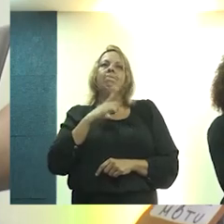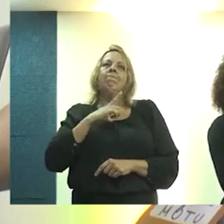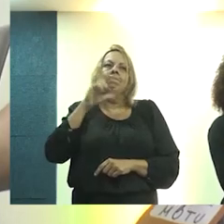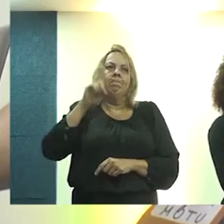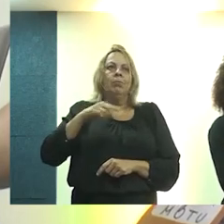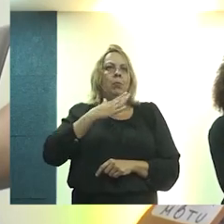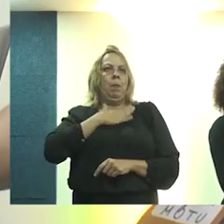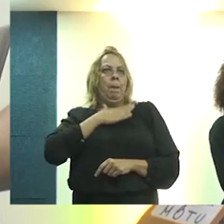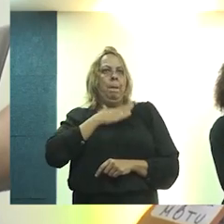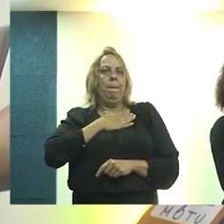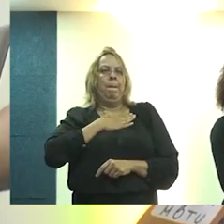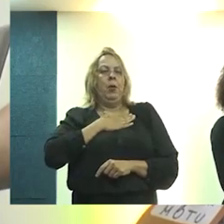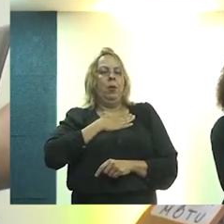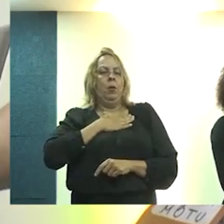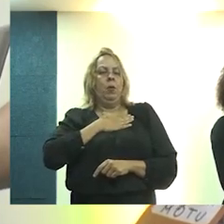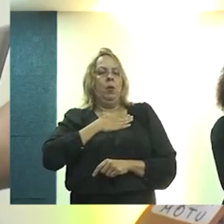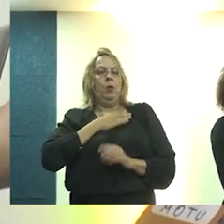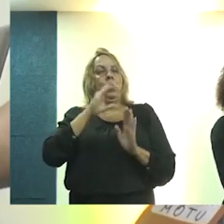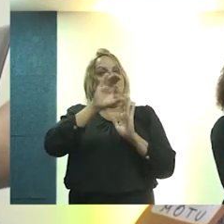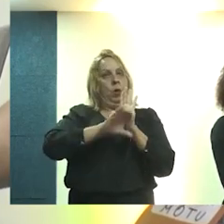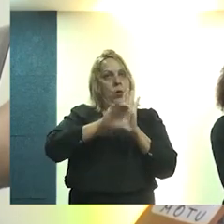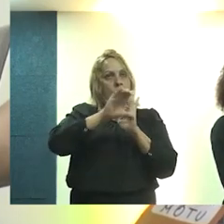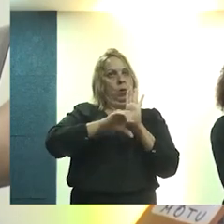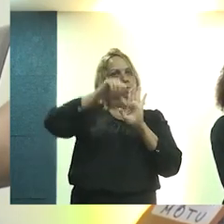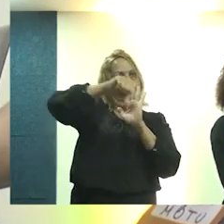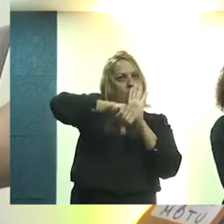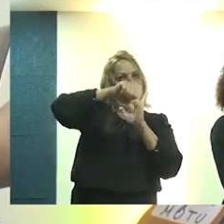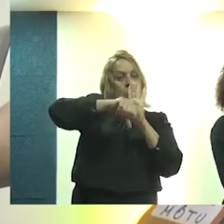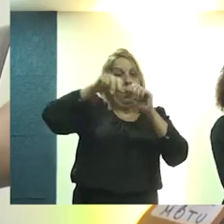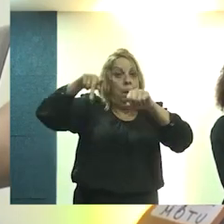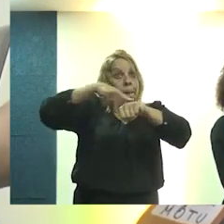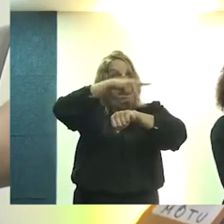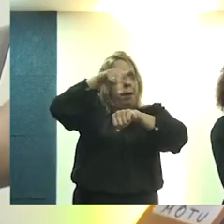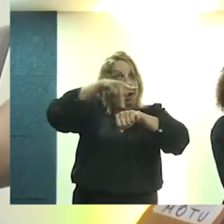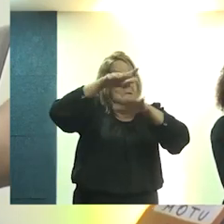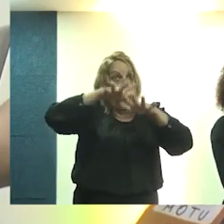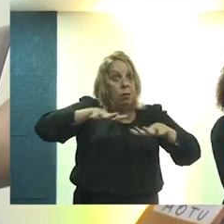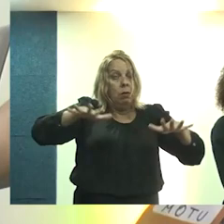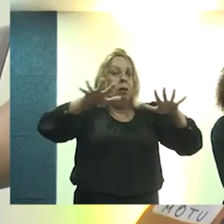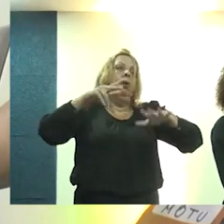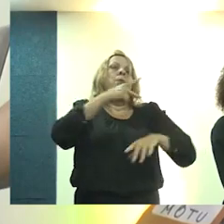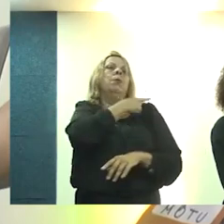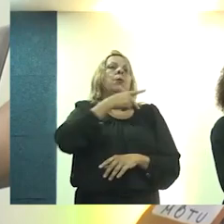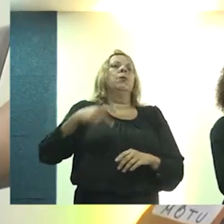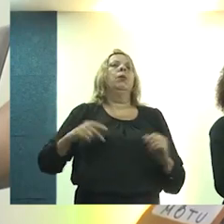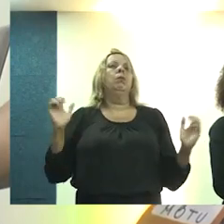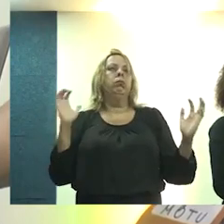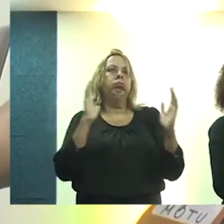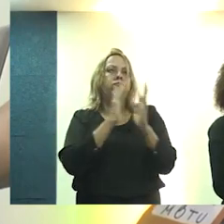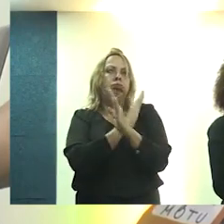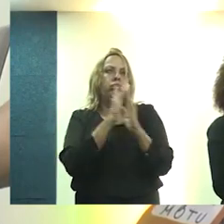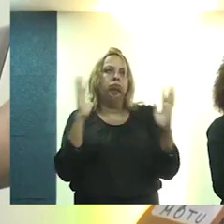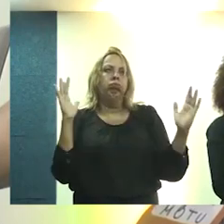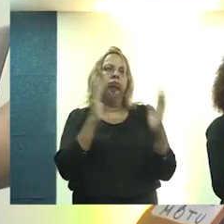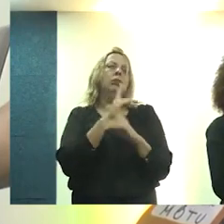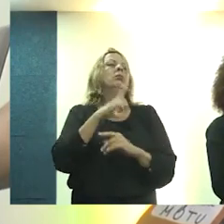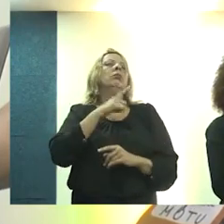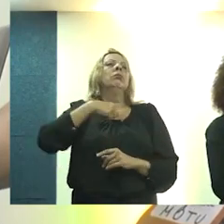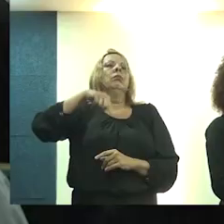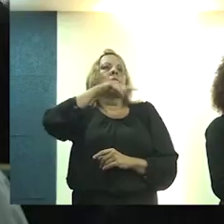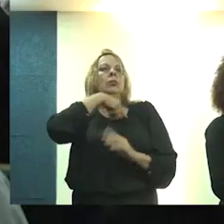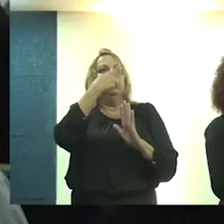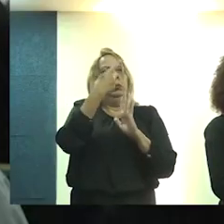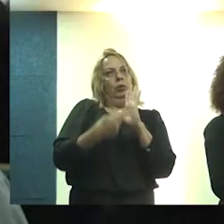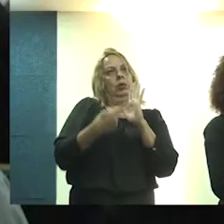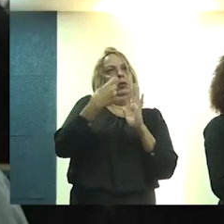parte do meu portfólio, do meu currículo, praças, espaços públicos, de que o nosso projeto de